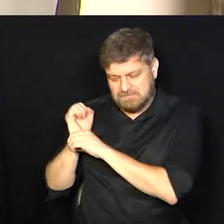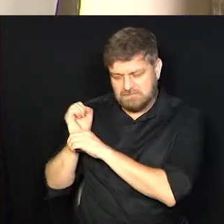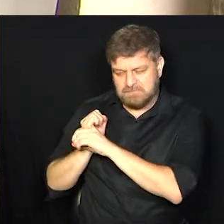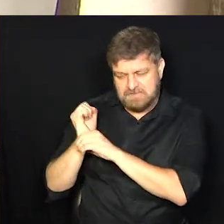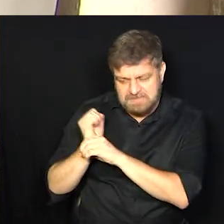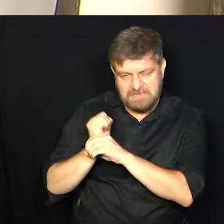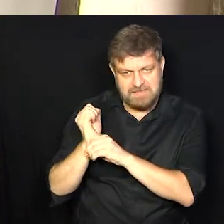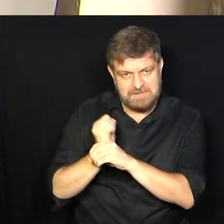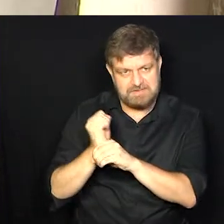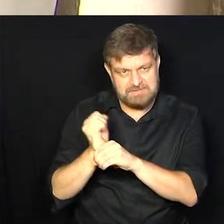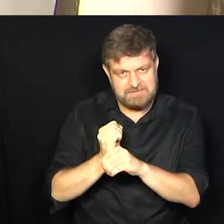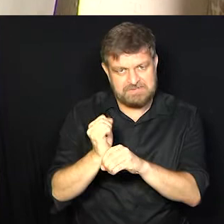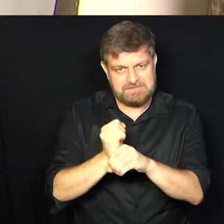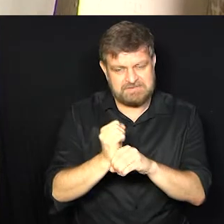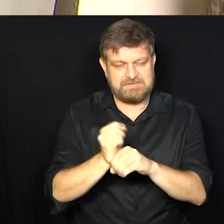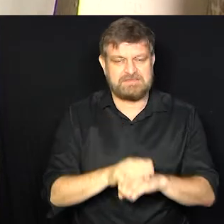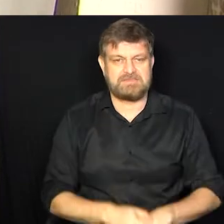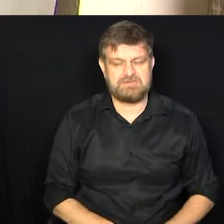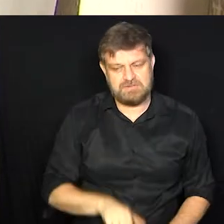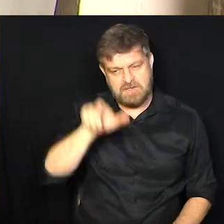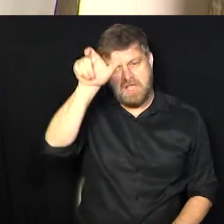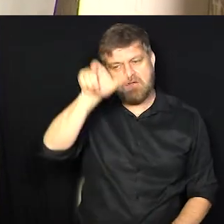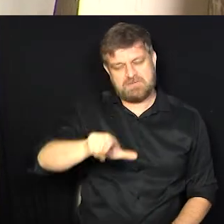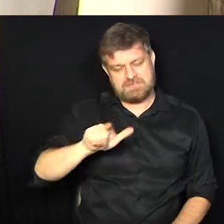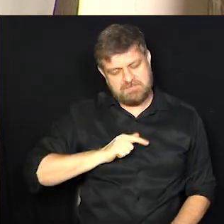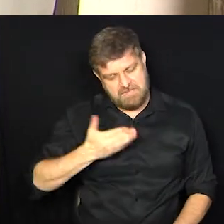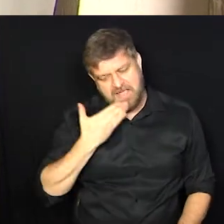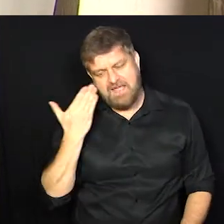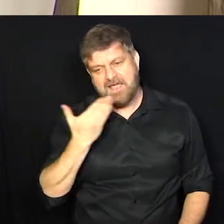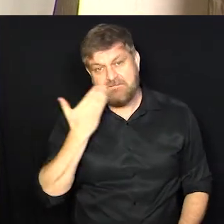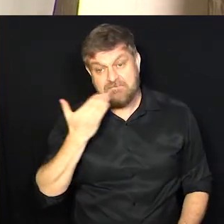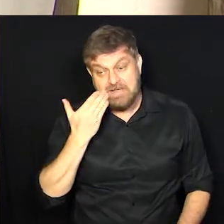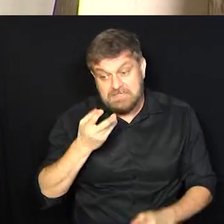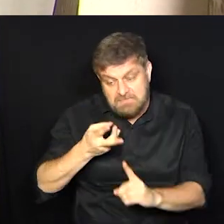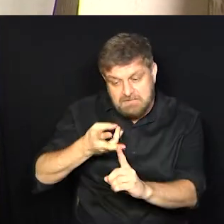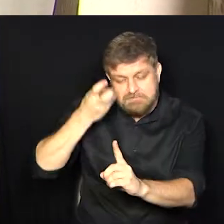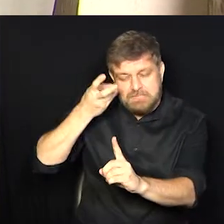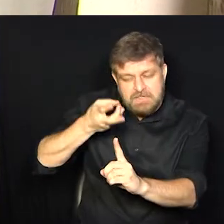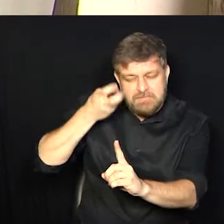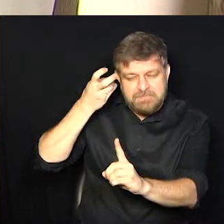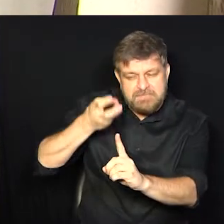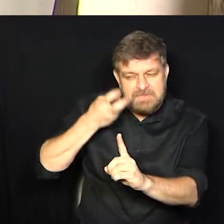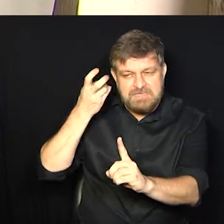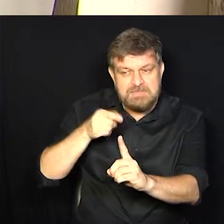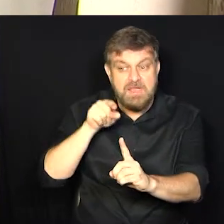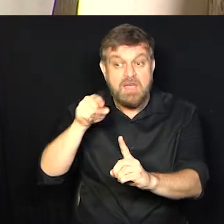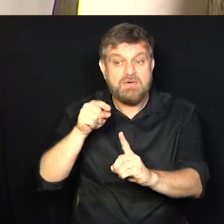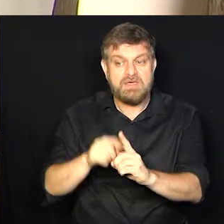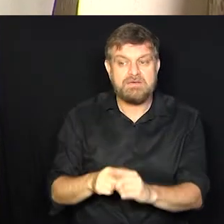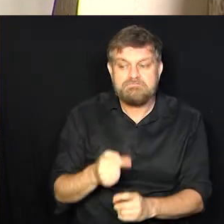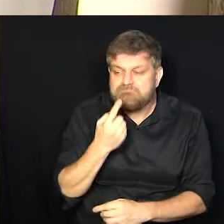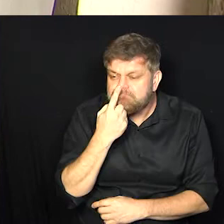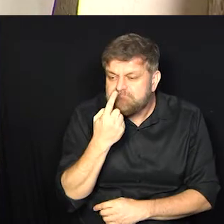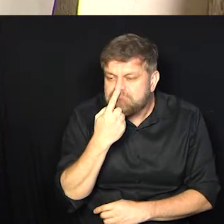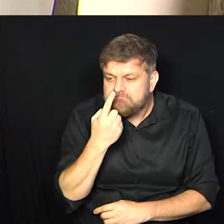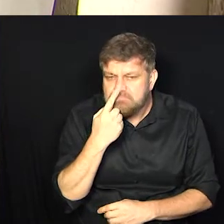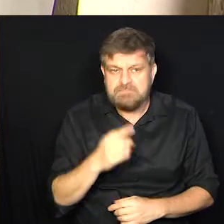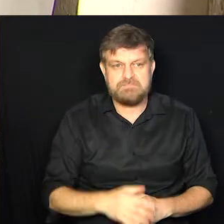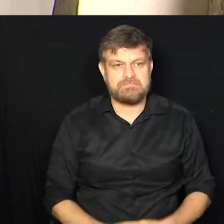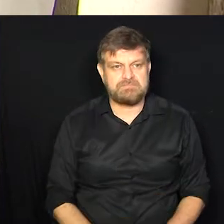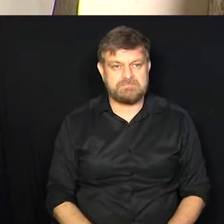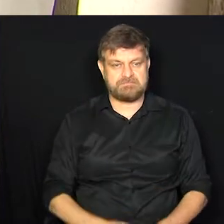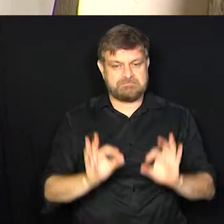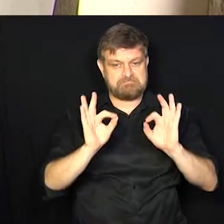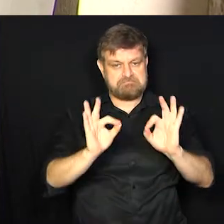anos... Isso. Evidentemente que você vai tendo mais facilidade pra anotar esse tipo de situação, não é isso? Isso. Isso mesmo. É isso